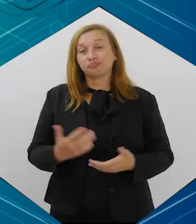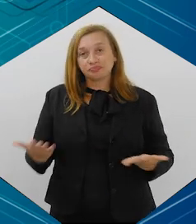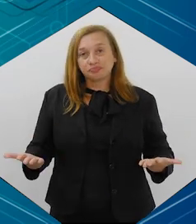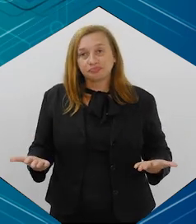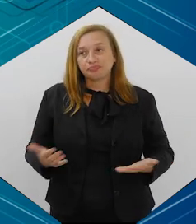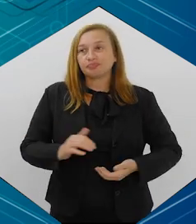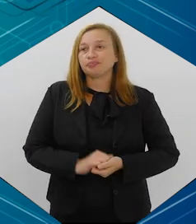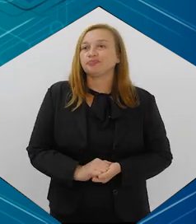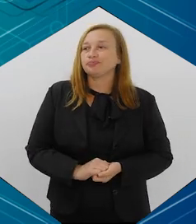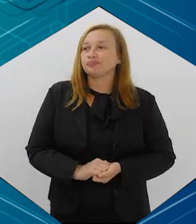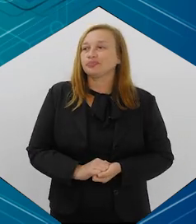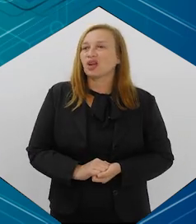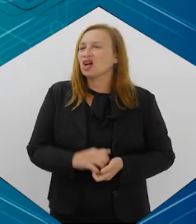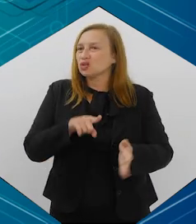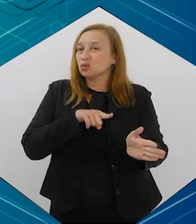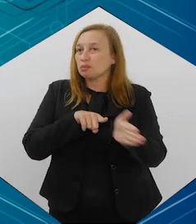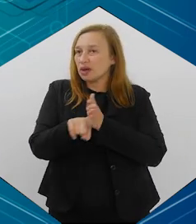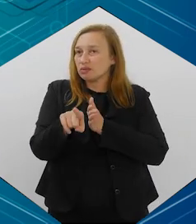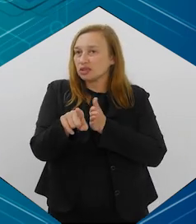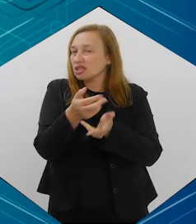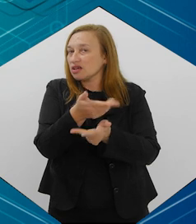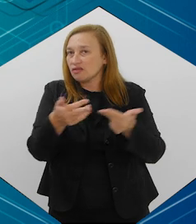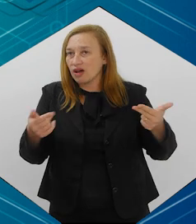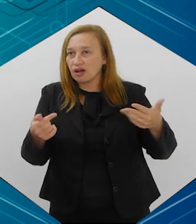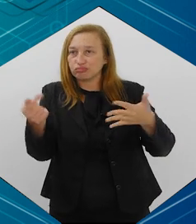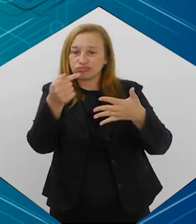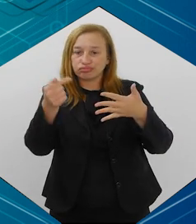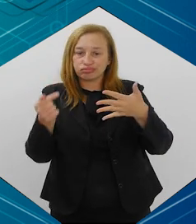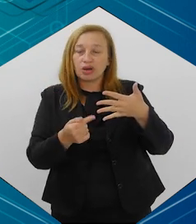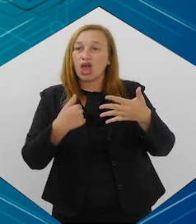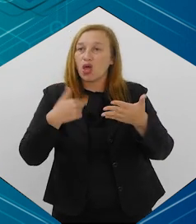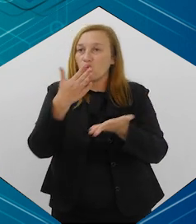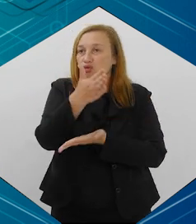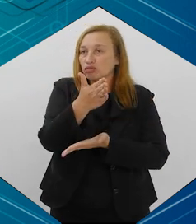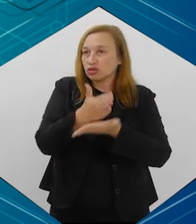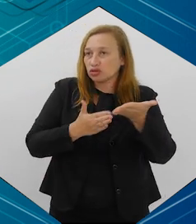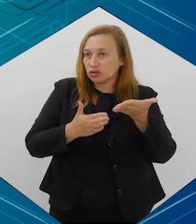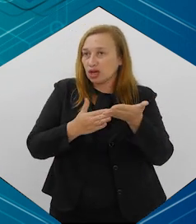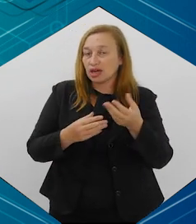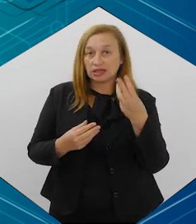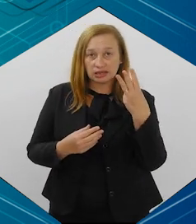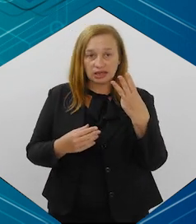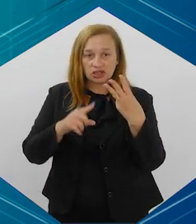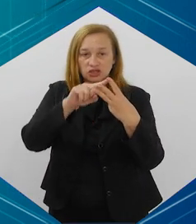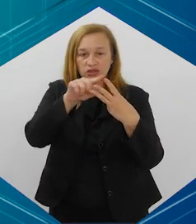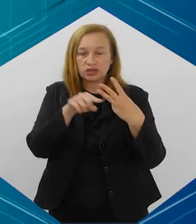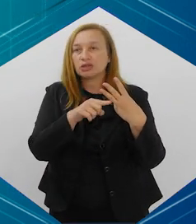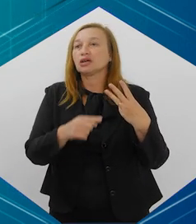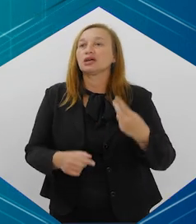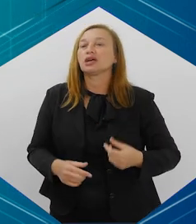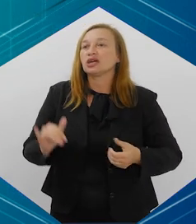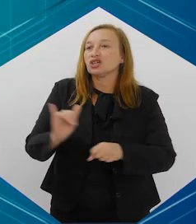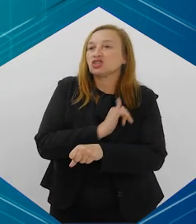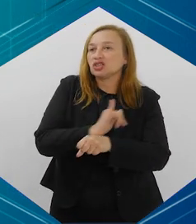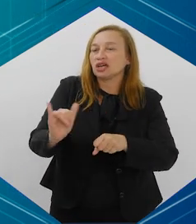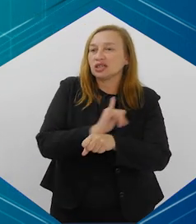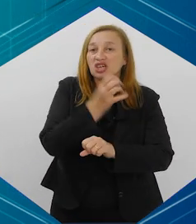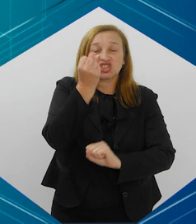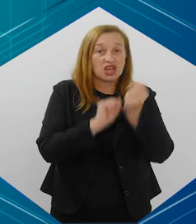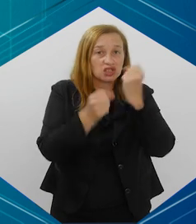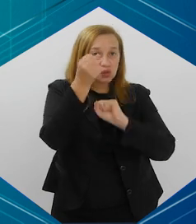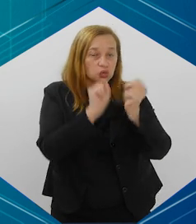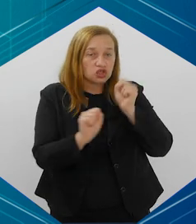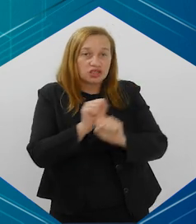Olha, primeiro, eu acho que a pergunta tem várias questões aí, eu vou tentar dividir em três grandes blocos. O primeiro bloco é a